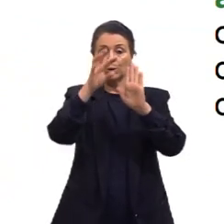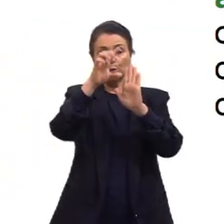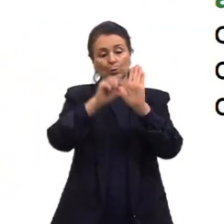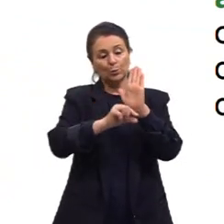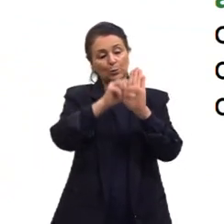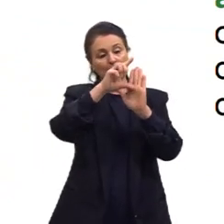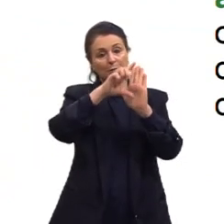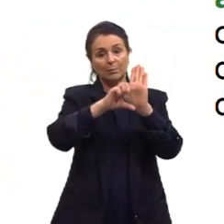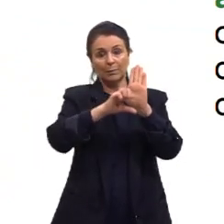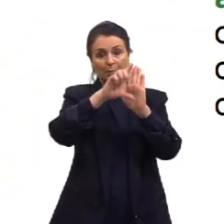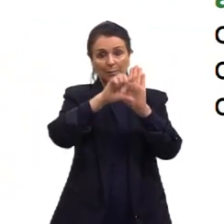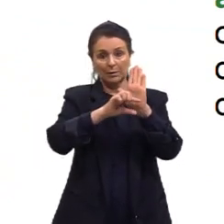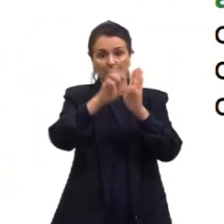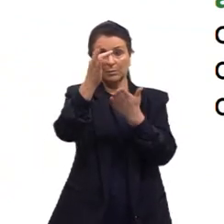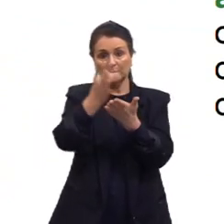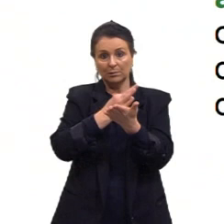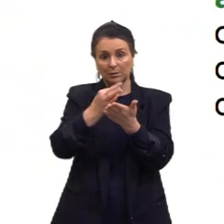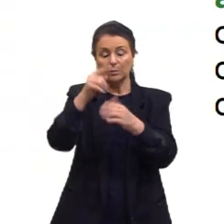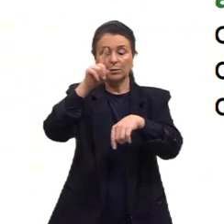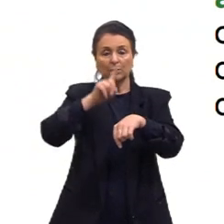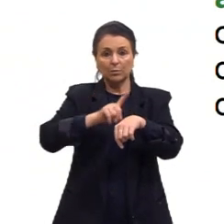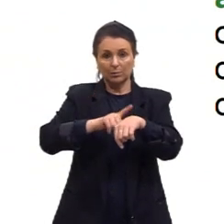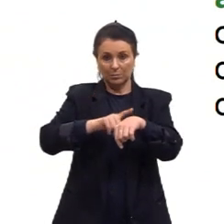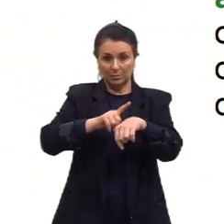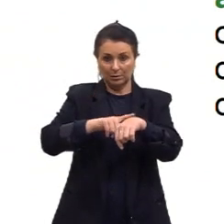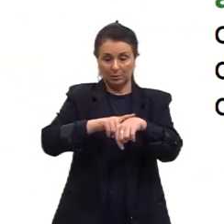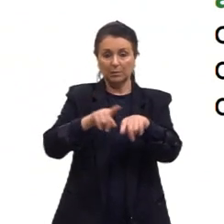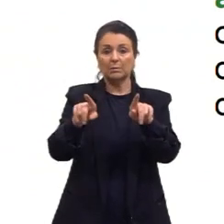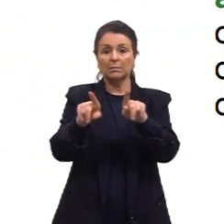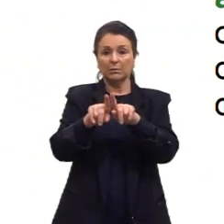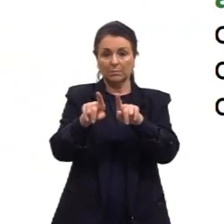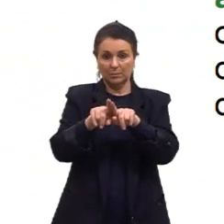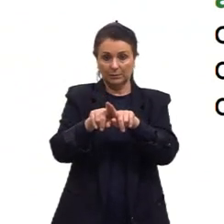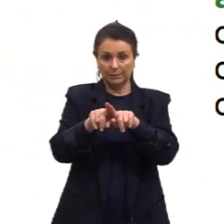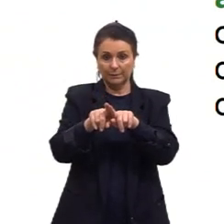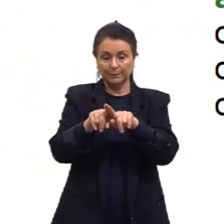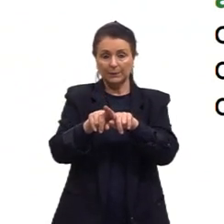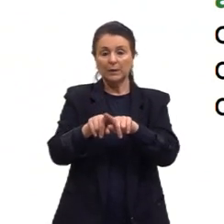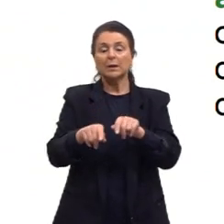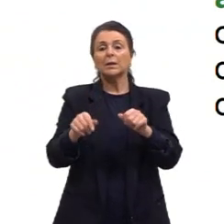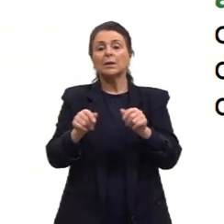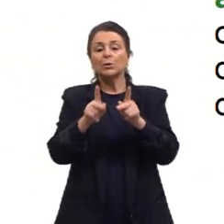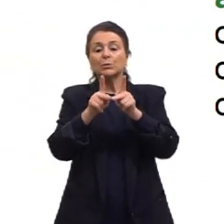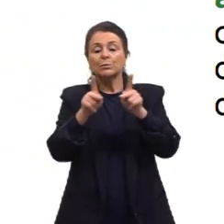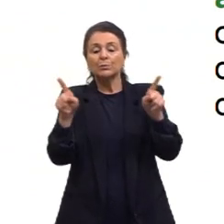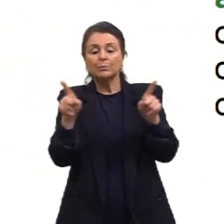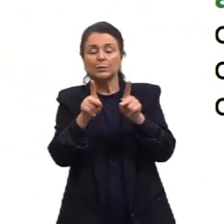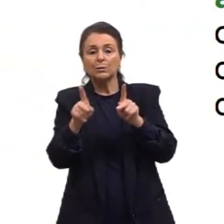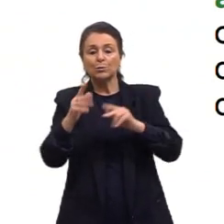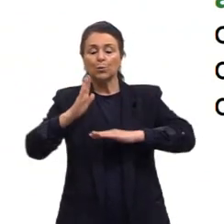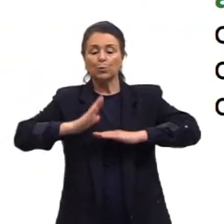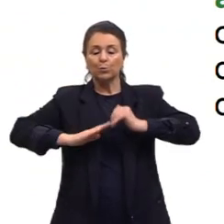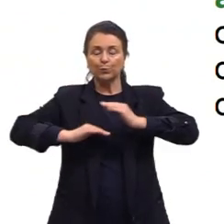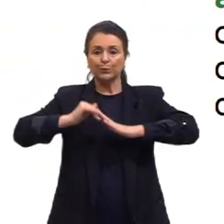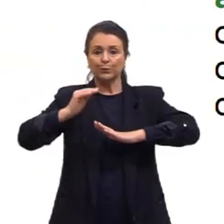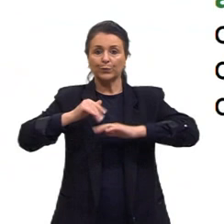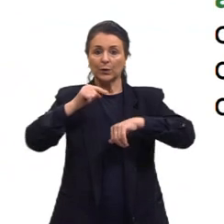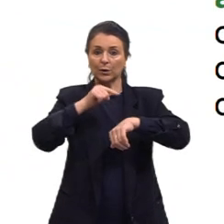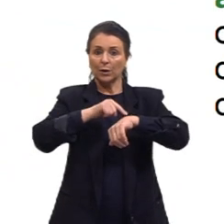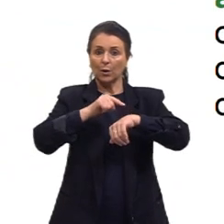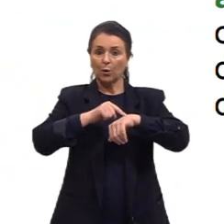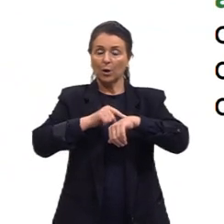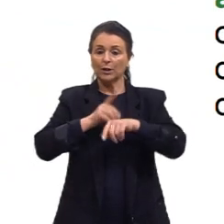escritos, e tempo nos textos que são falados, e os períodos são construídos geralmente na ordem